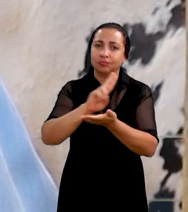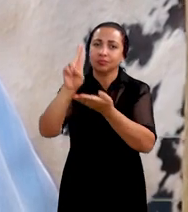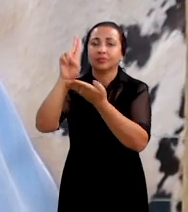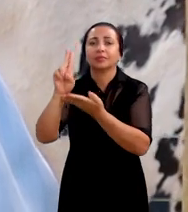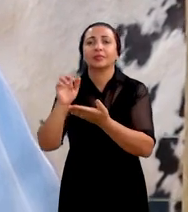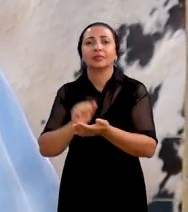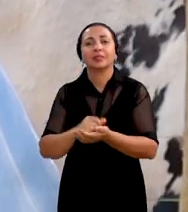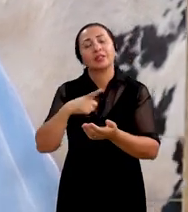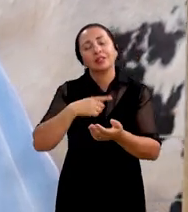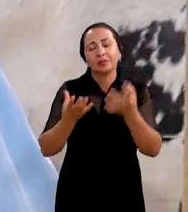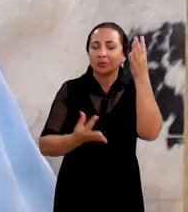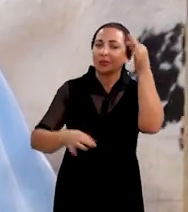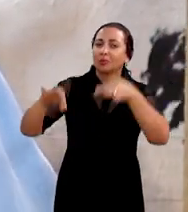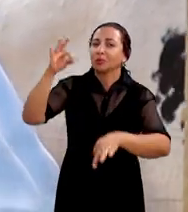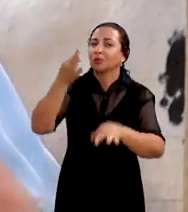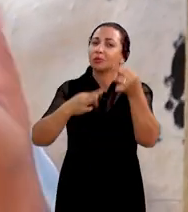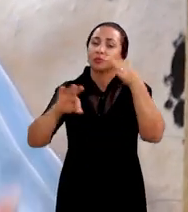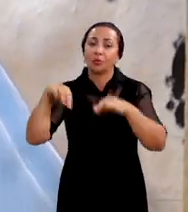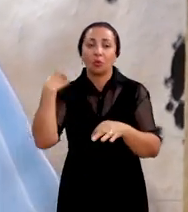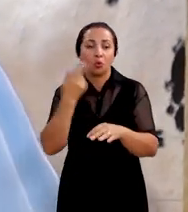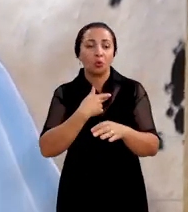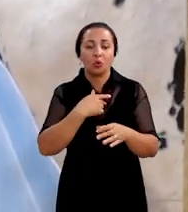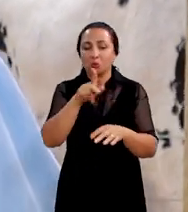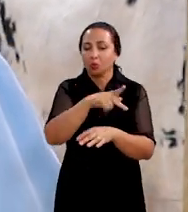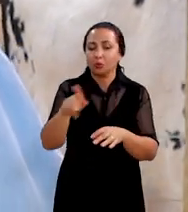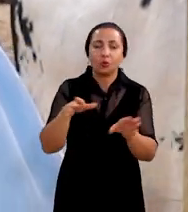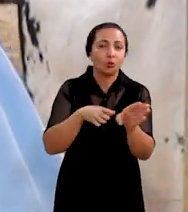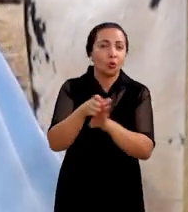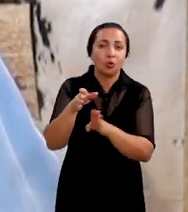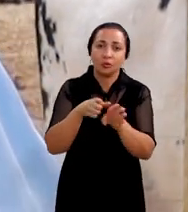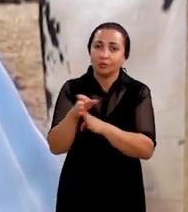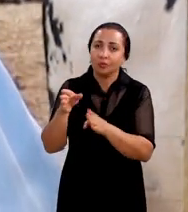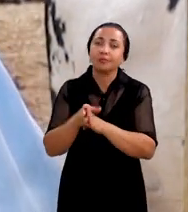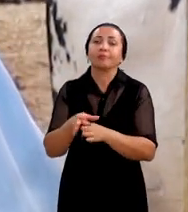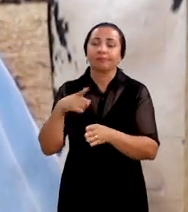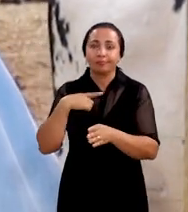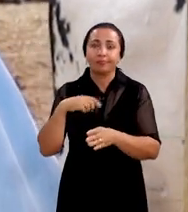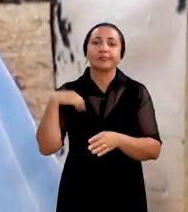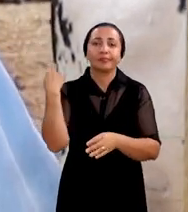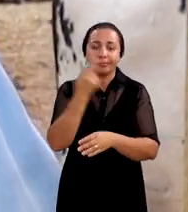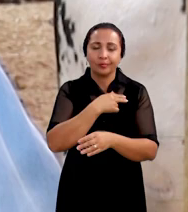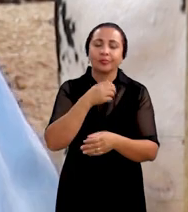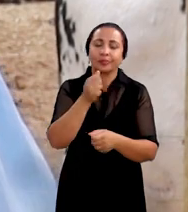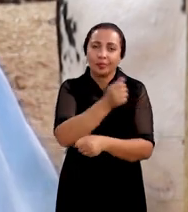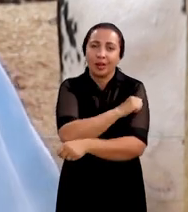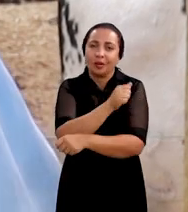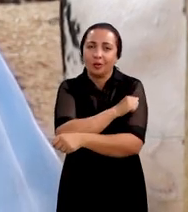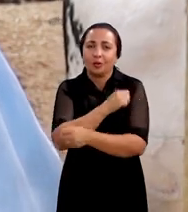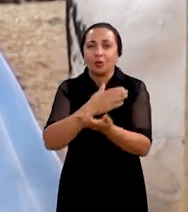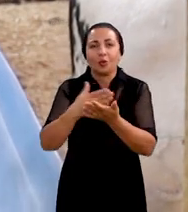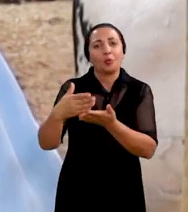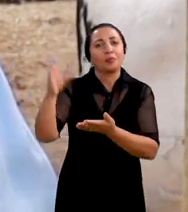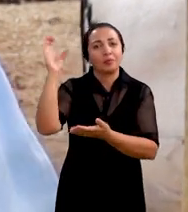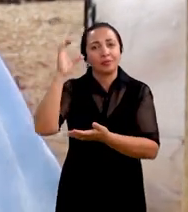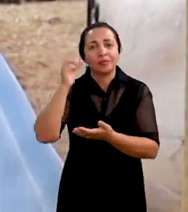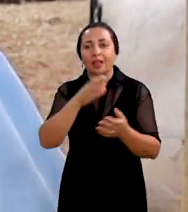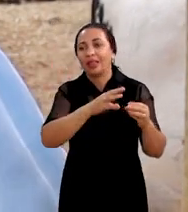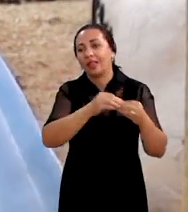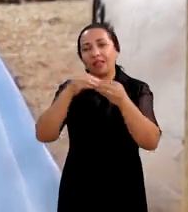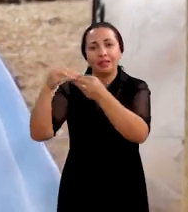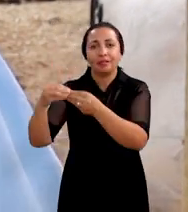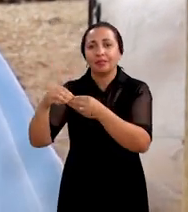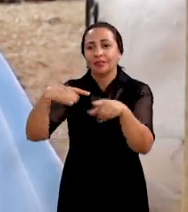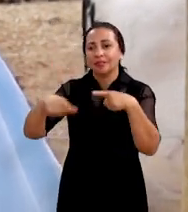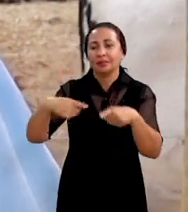universidade os laboratórios os nossos orientadores os nossos alunos de iniciação científica levando